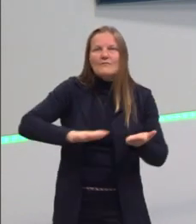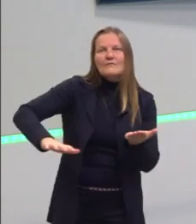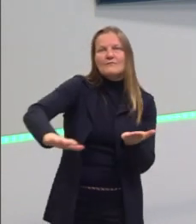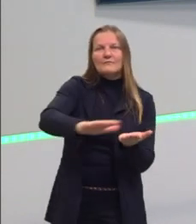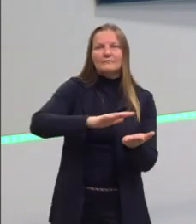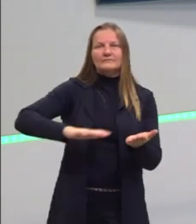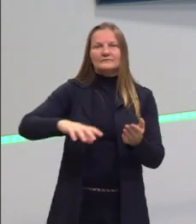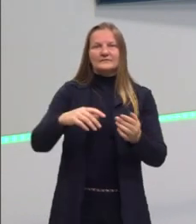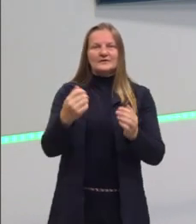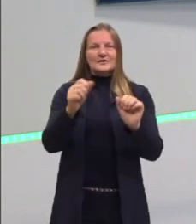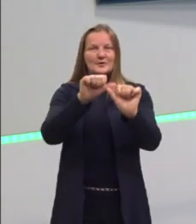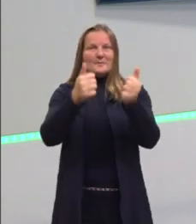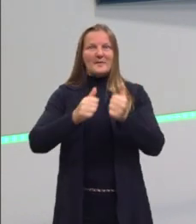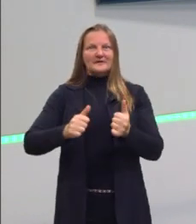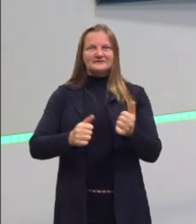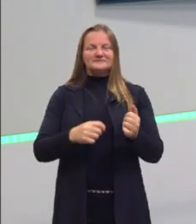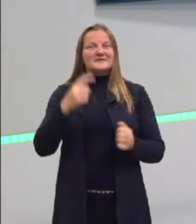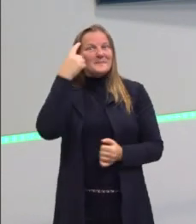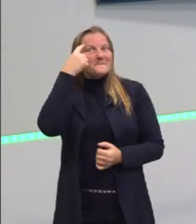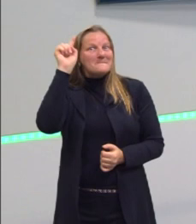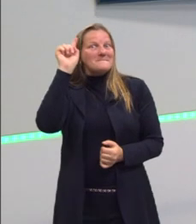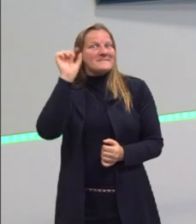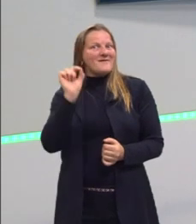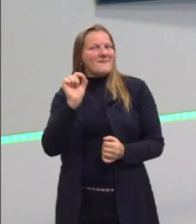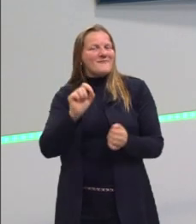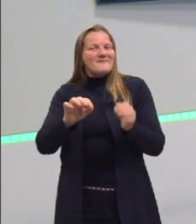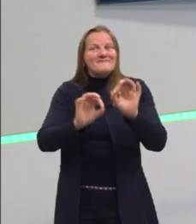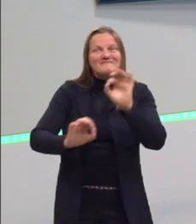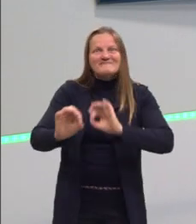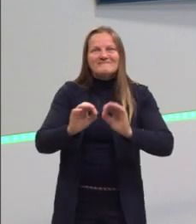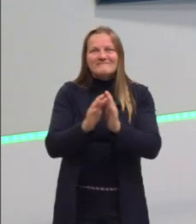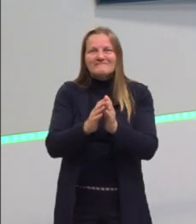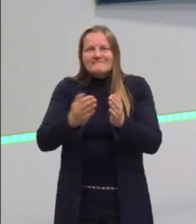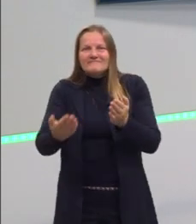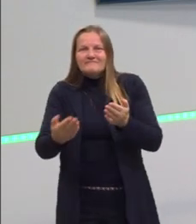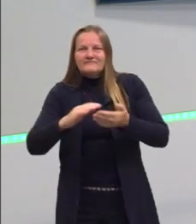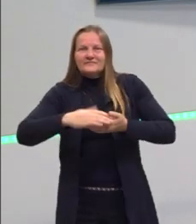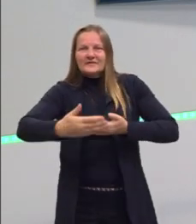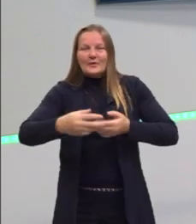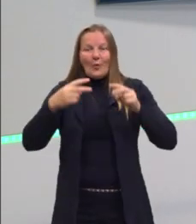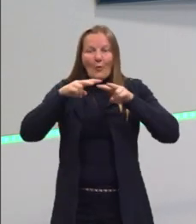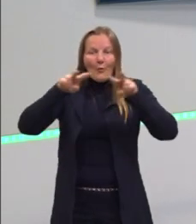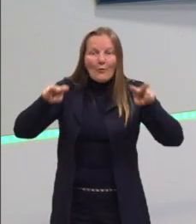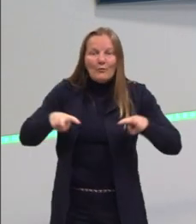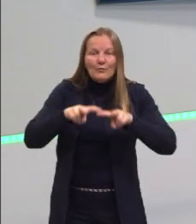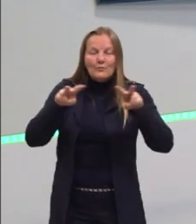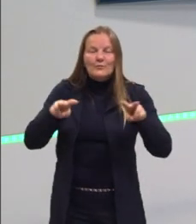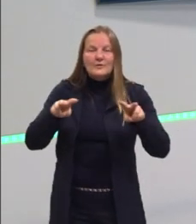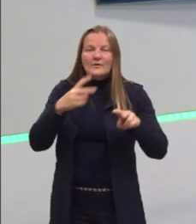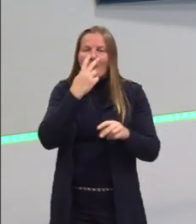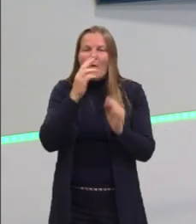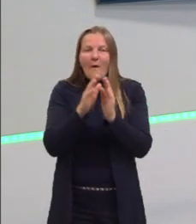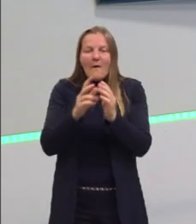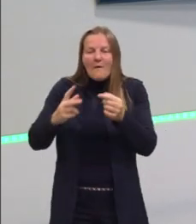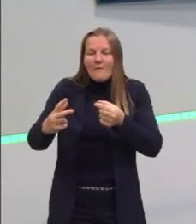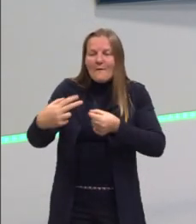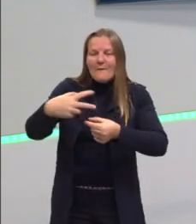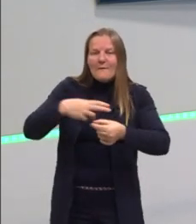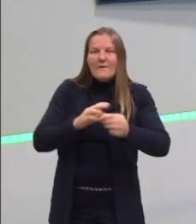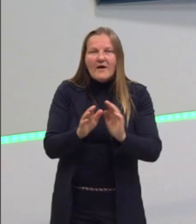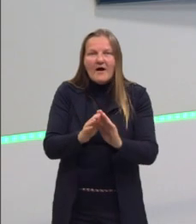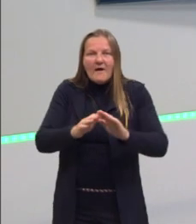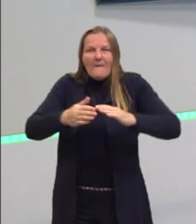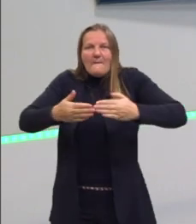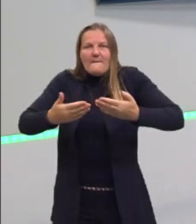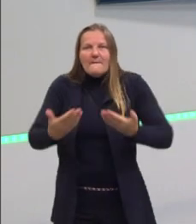figuras. A ideia da gente planificar seria a gente abrir, a gente recortar aquela figura